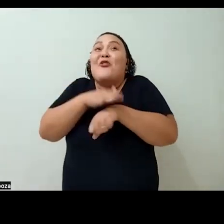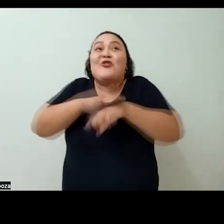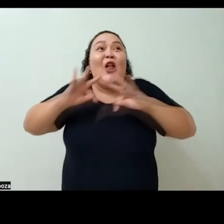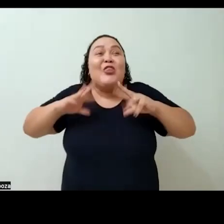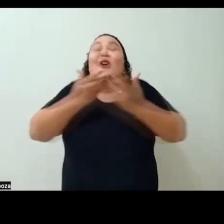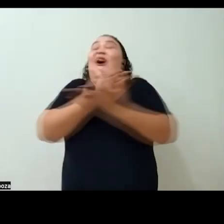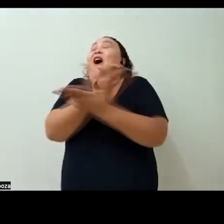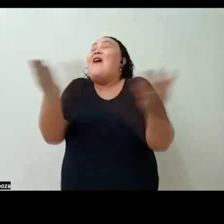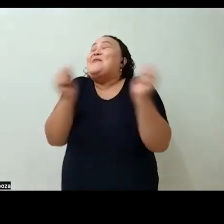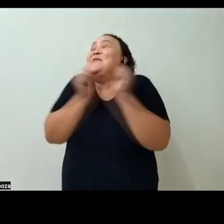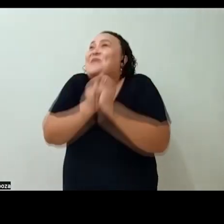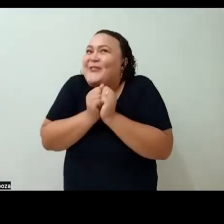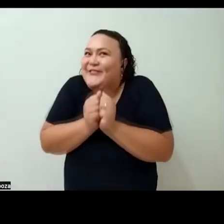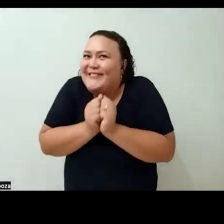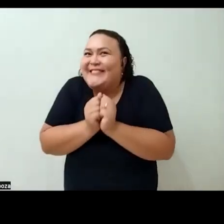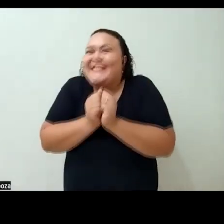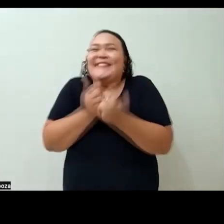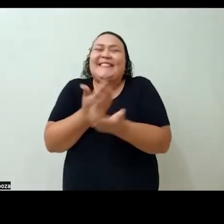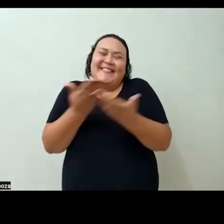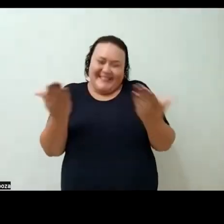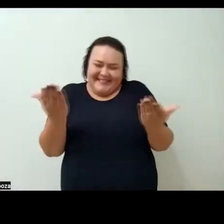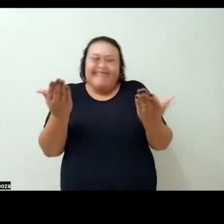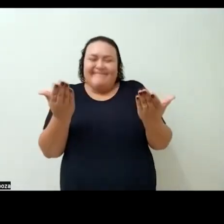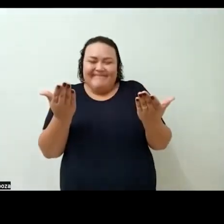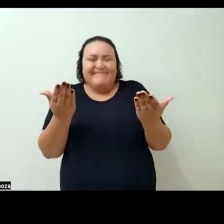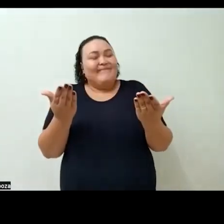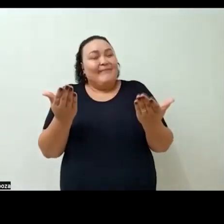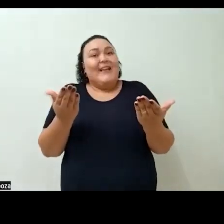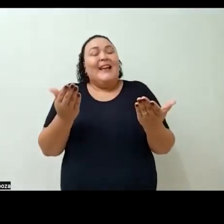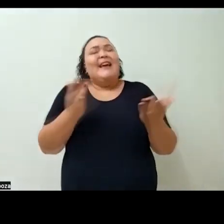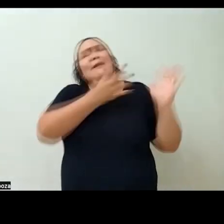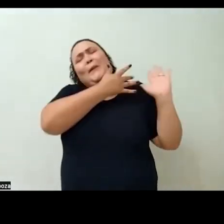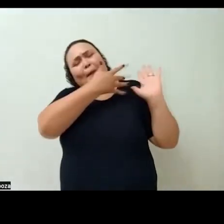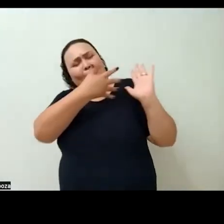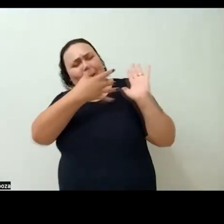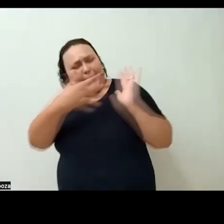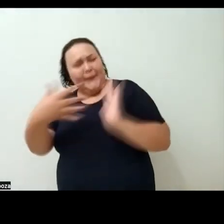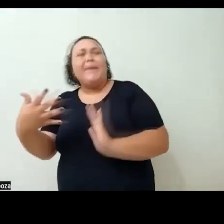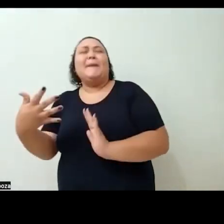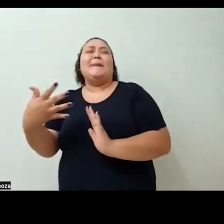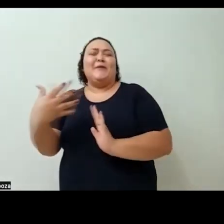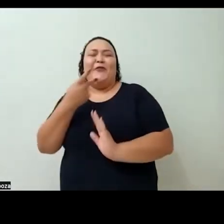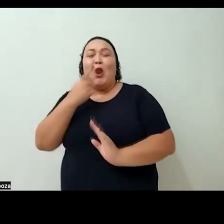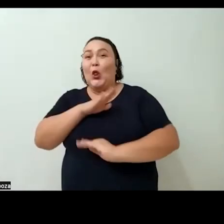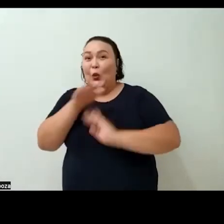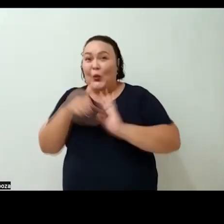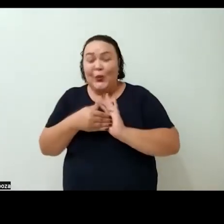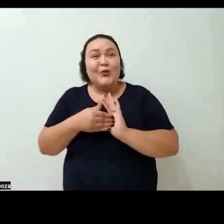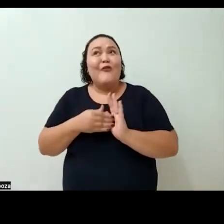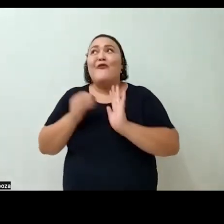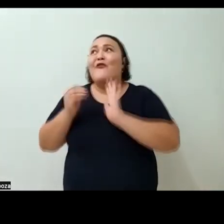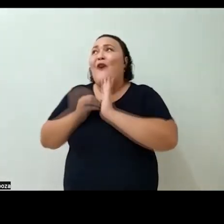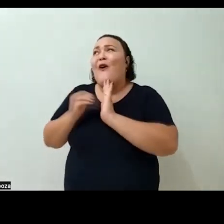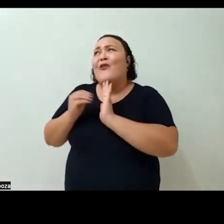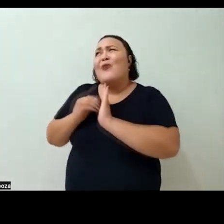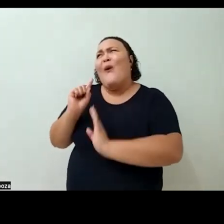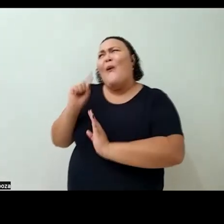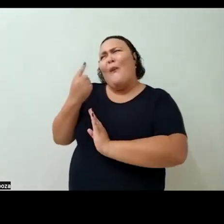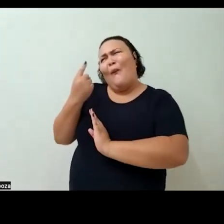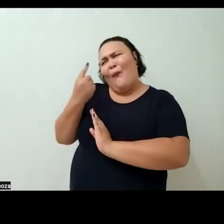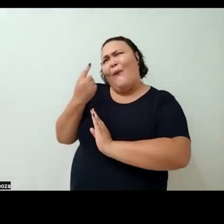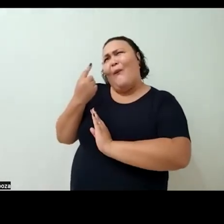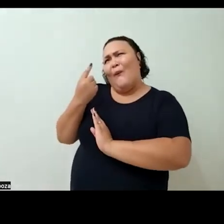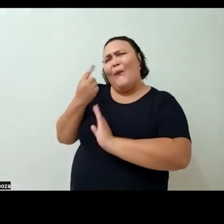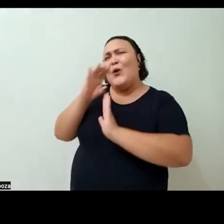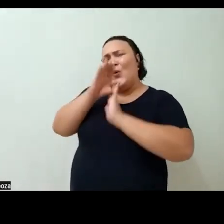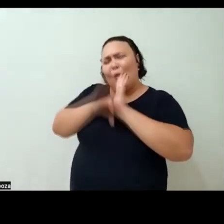companheiras, né? Depois de tudo isso, a única coisa que faltou ali, vamos dizer assim, no currículo,